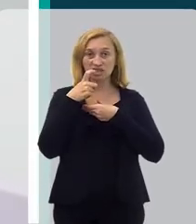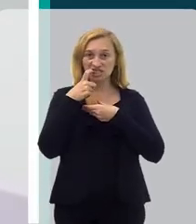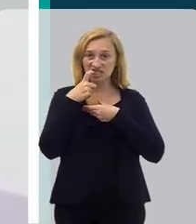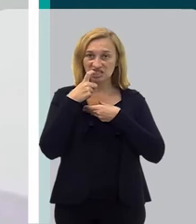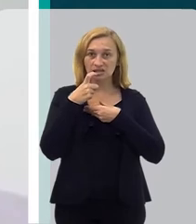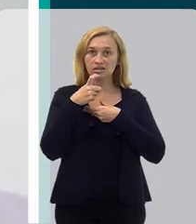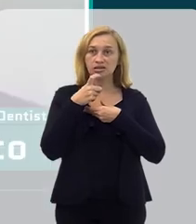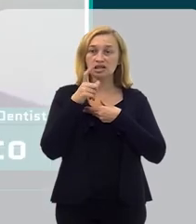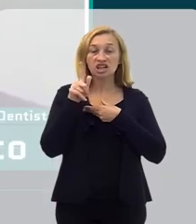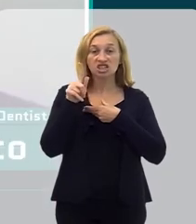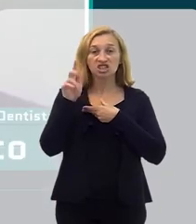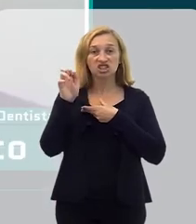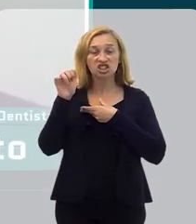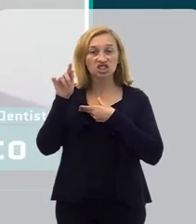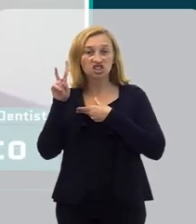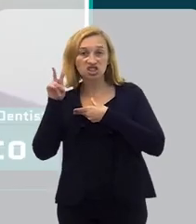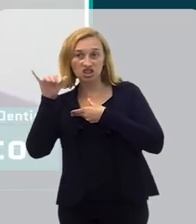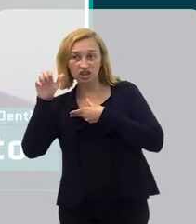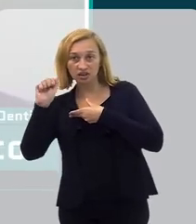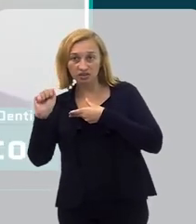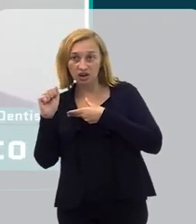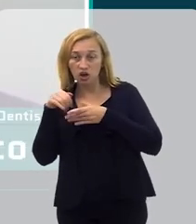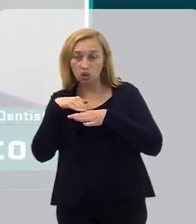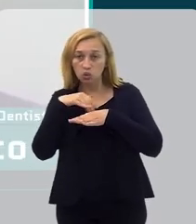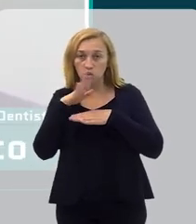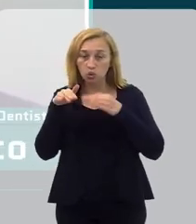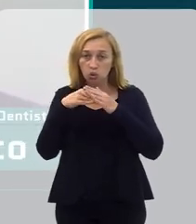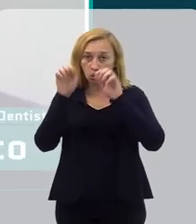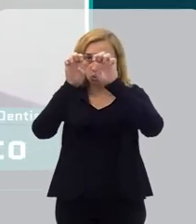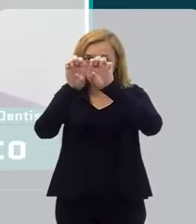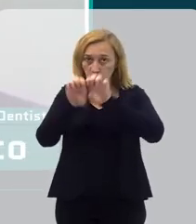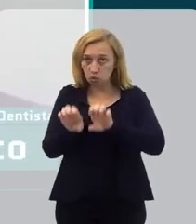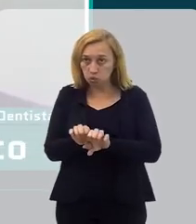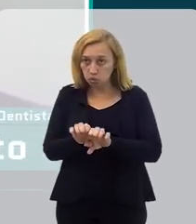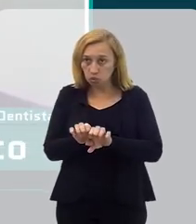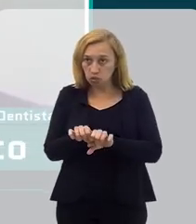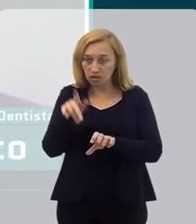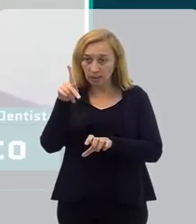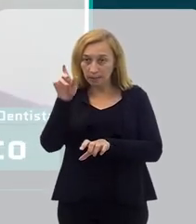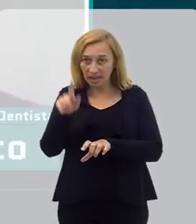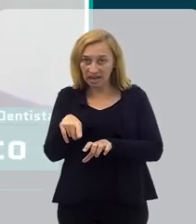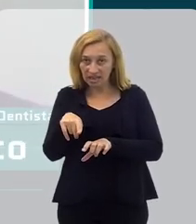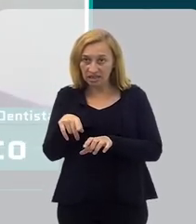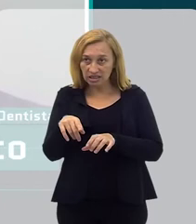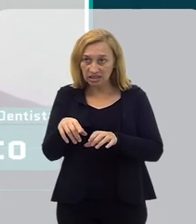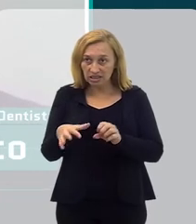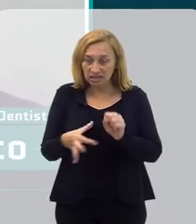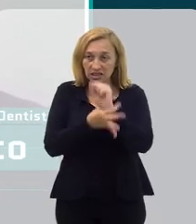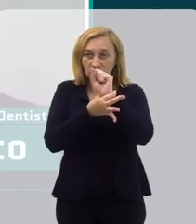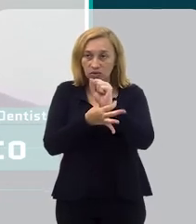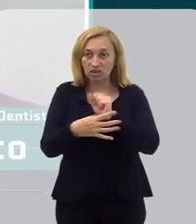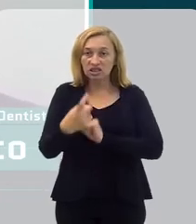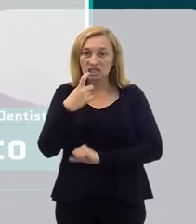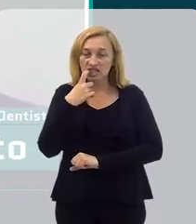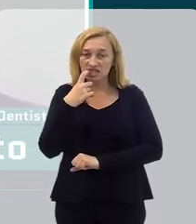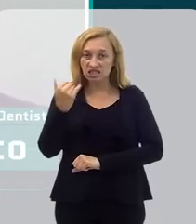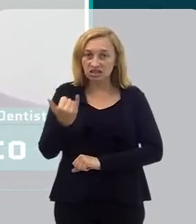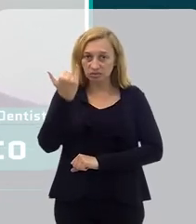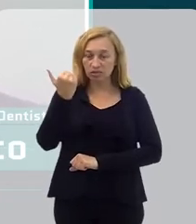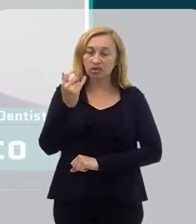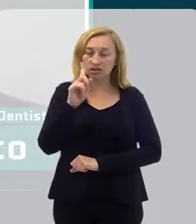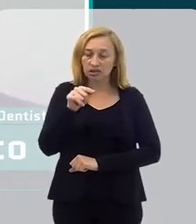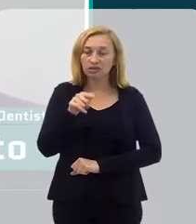do dente, existe ali toda uma estrutura periodontal que segura o dente. Isso é muito importante.